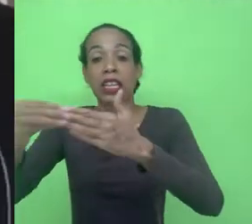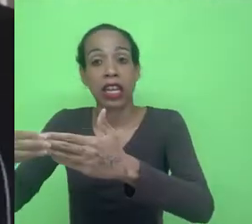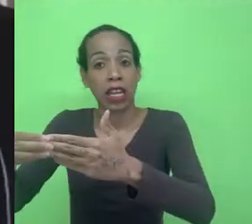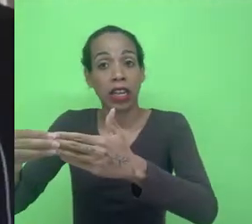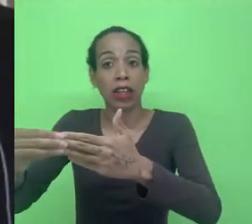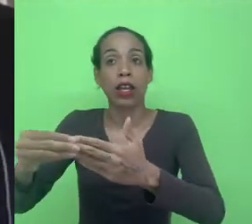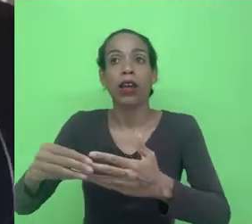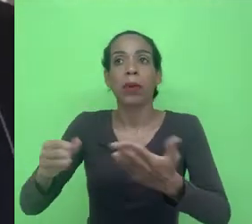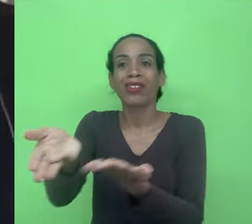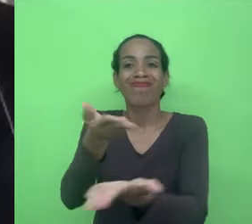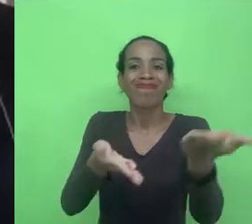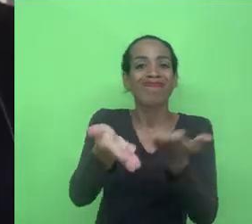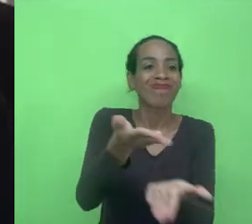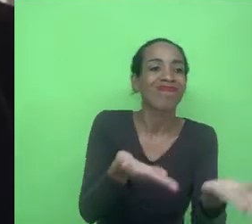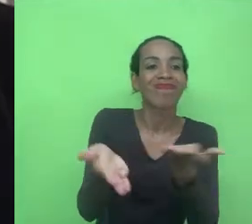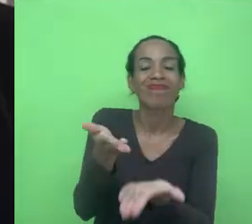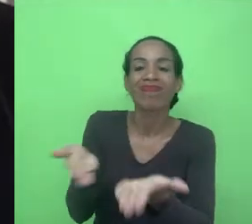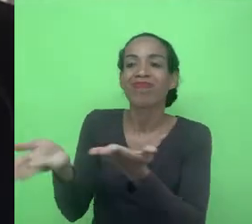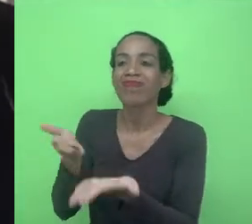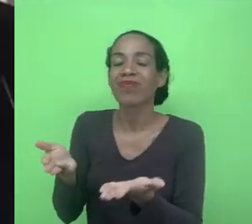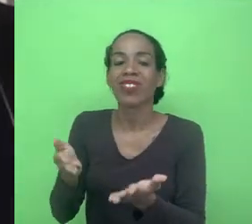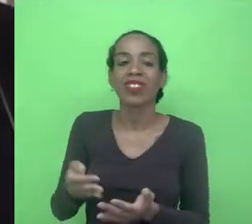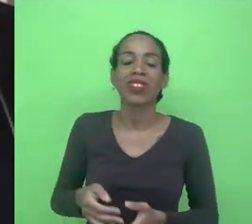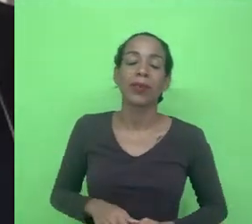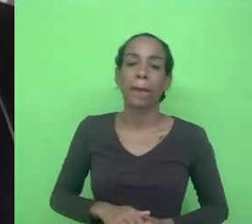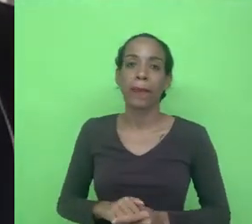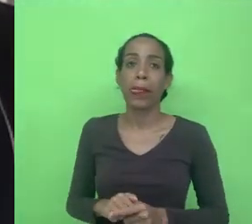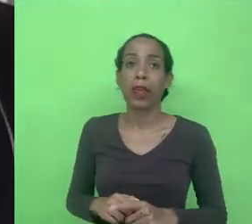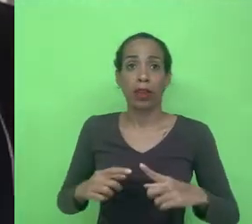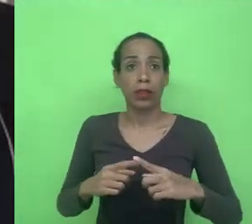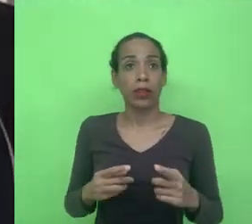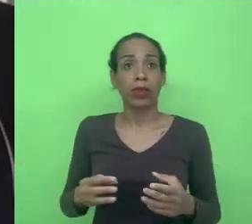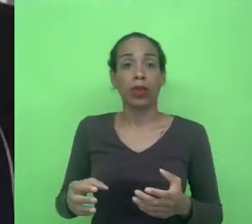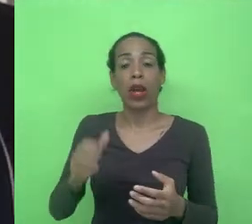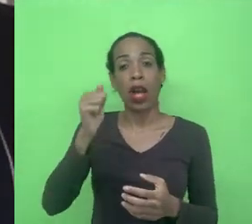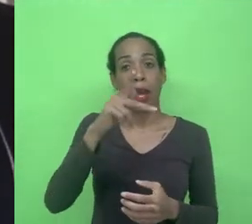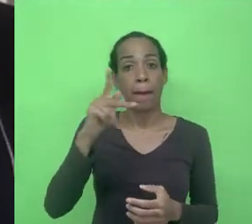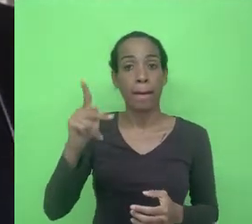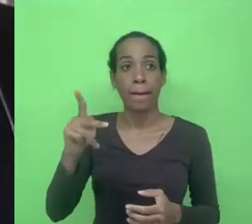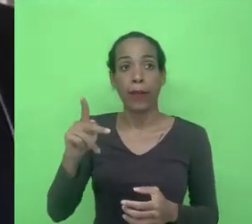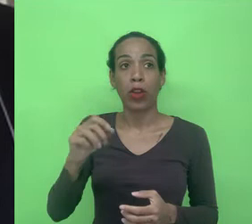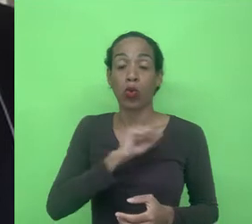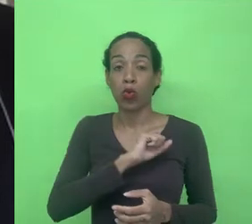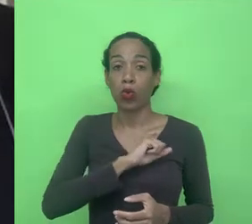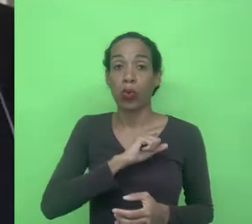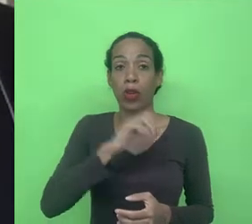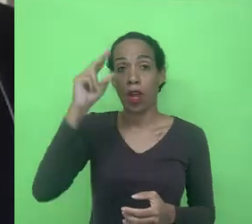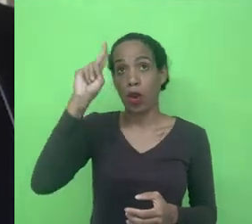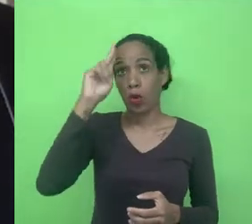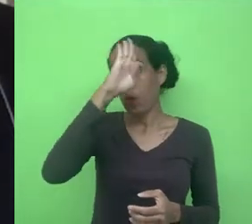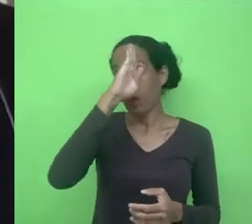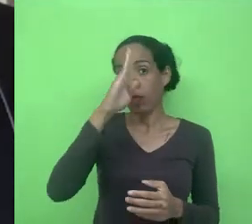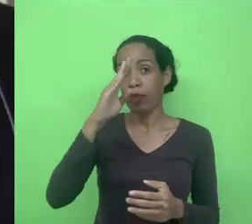modificando ele media aquela situação quando o aplicativo quando o algoritmo da Uber ela diz ela manda